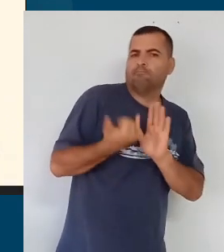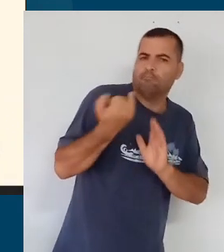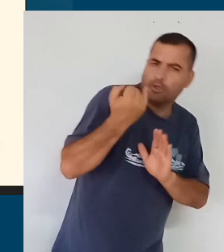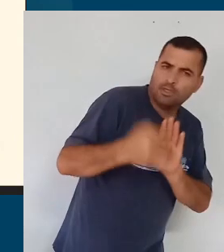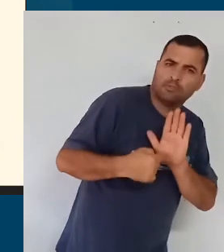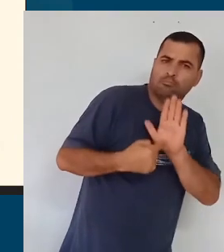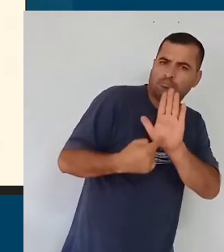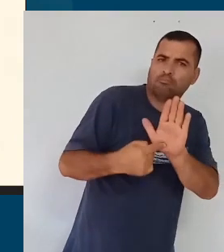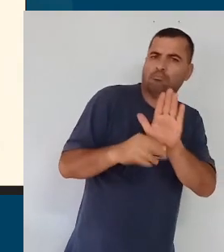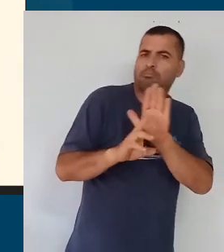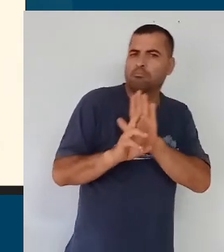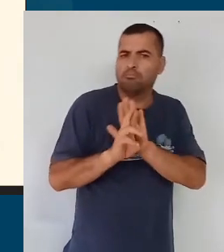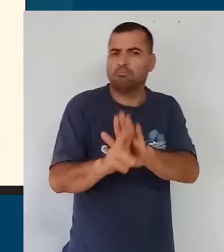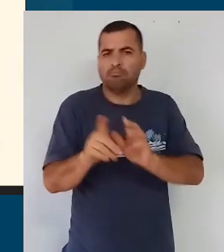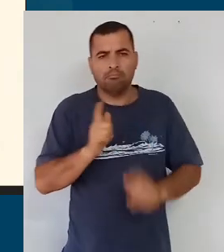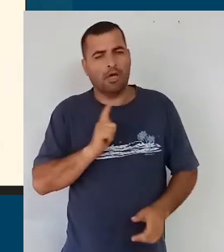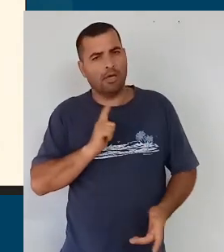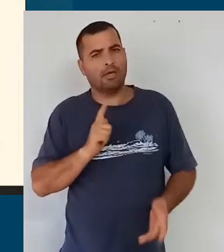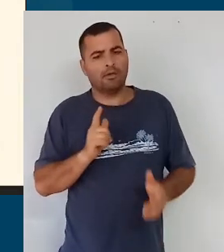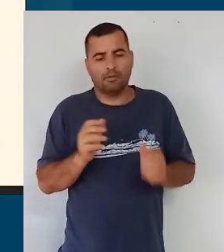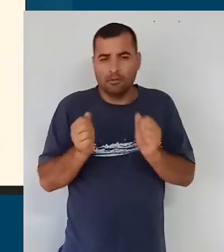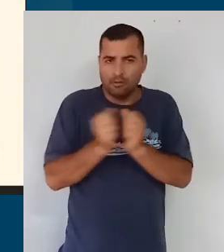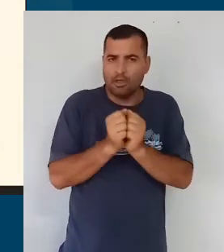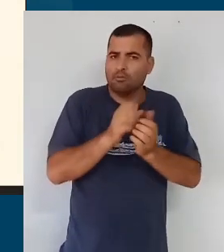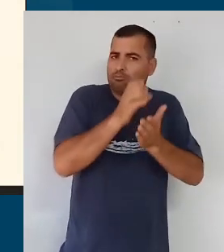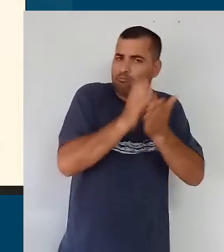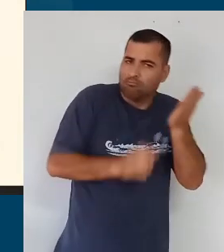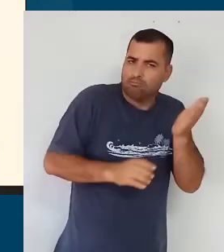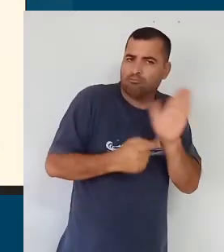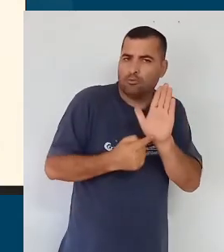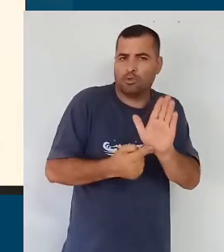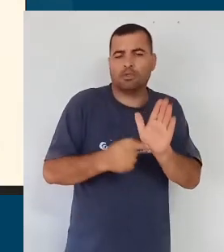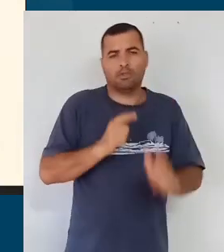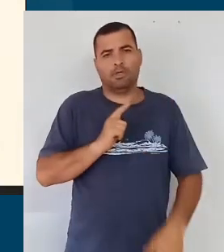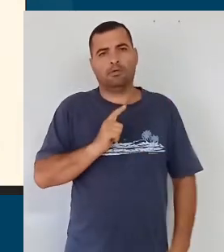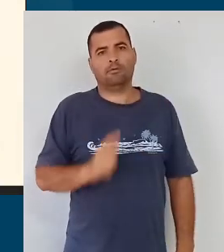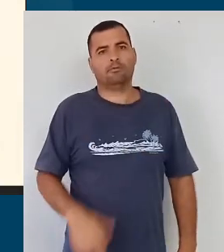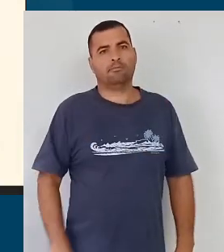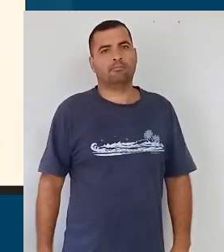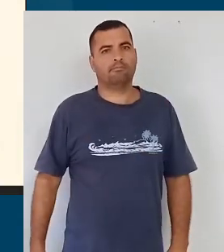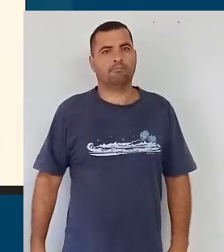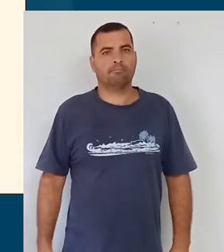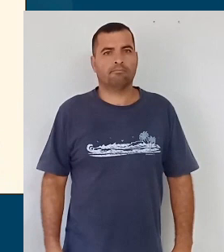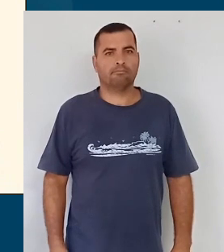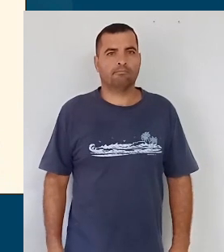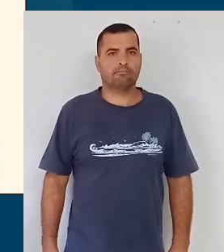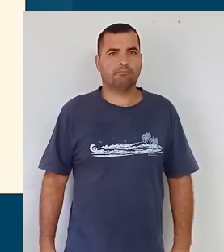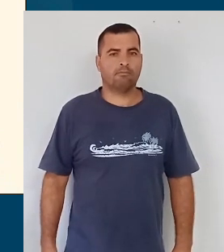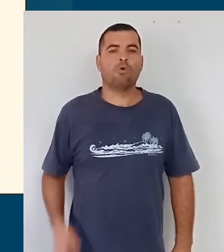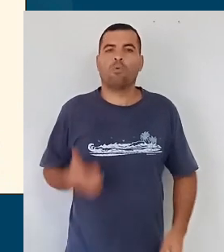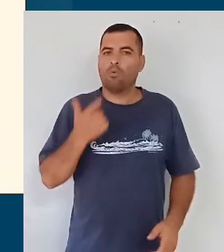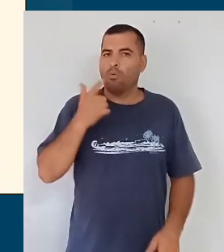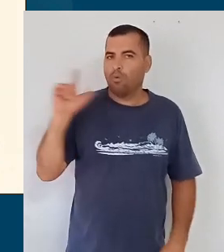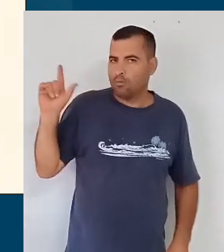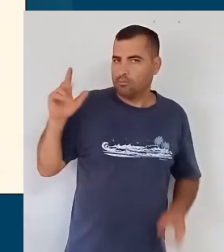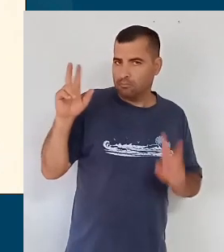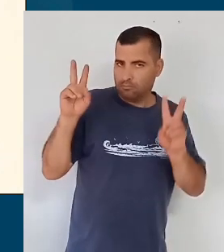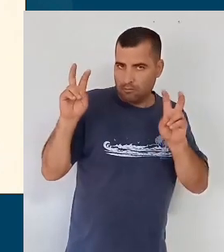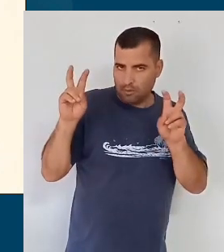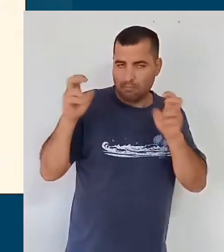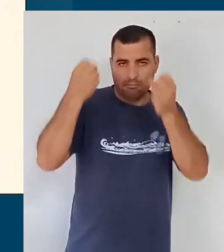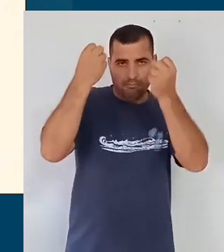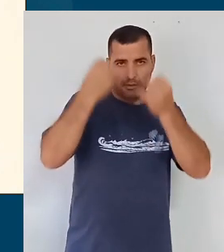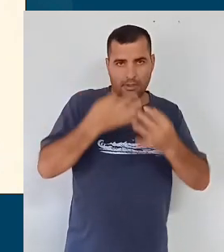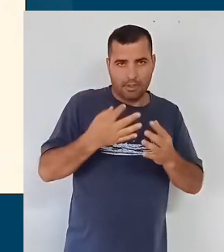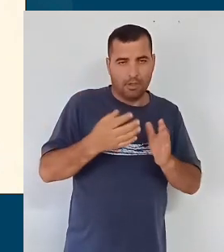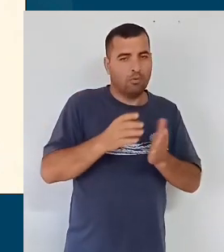também no currículo da educação infantil para a gente trazer essa especificidade. Outra questão que a gente também traz quando a gente